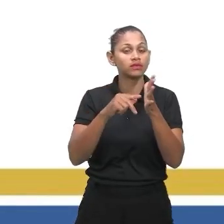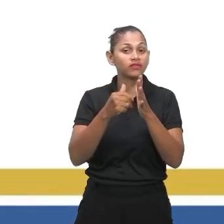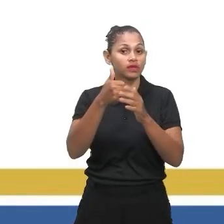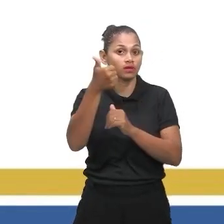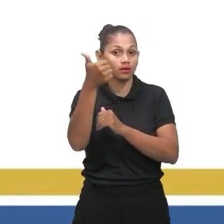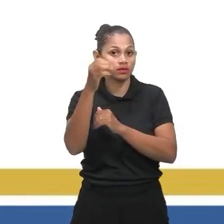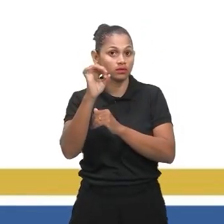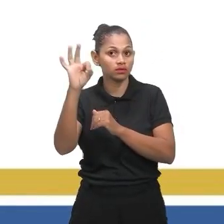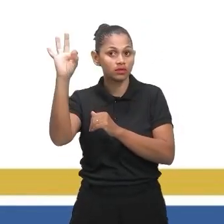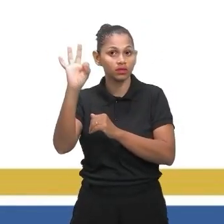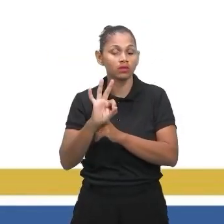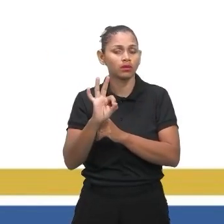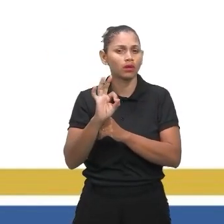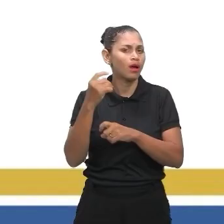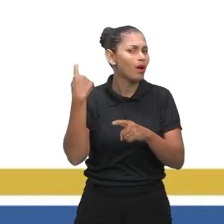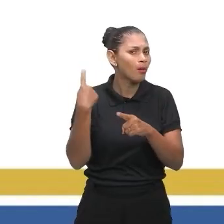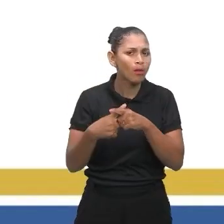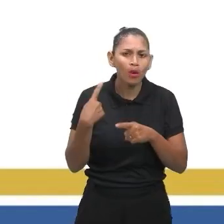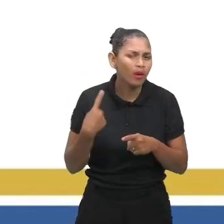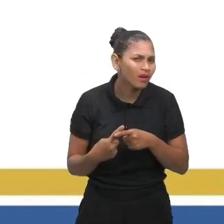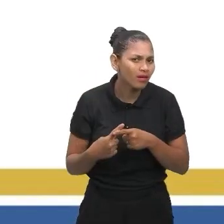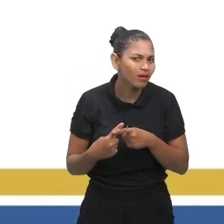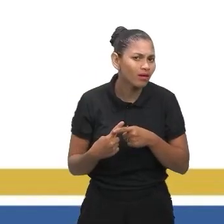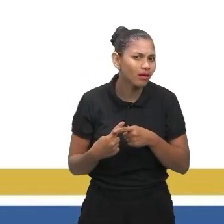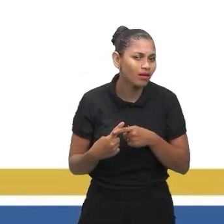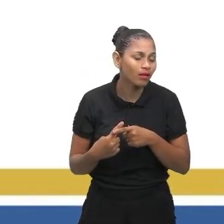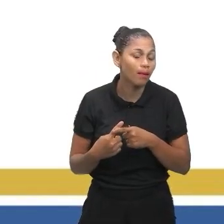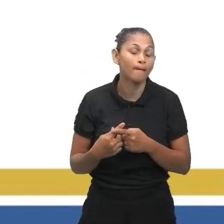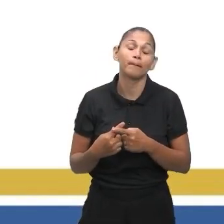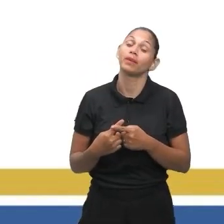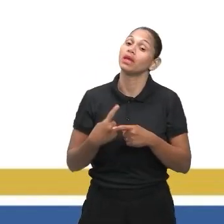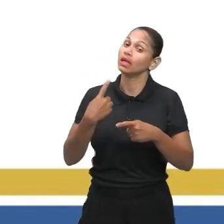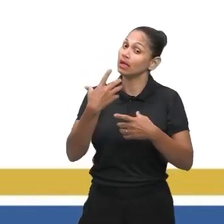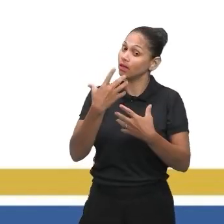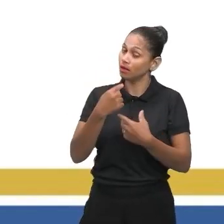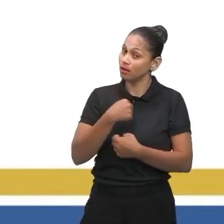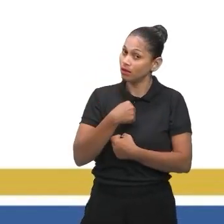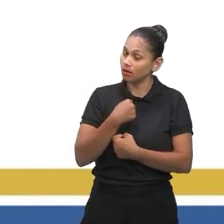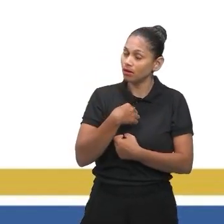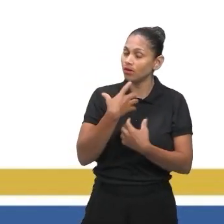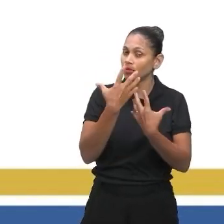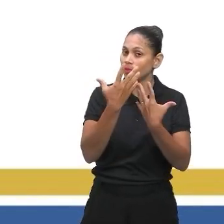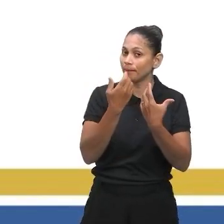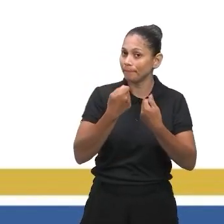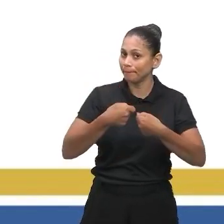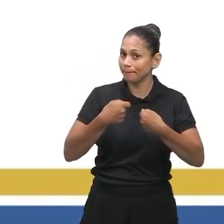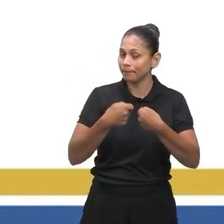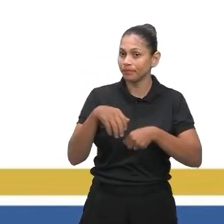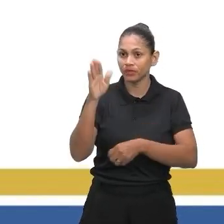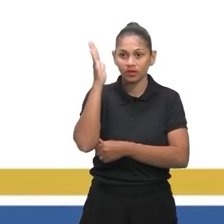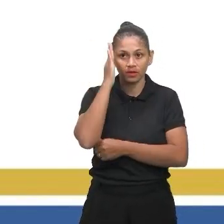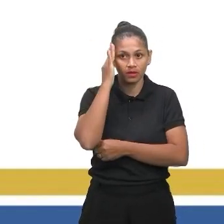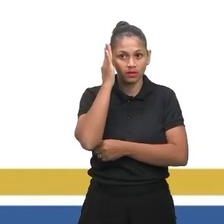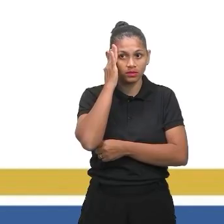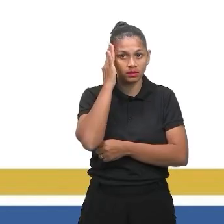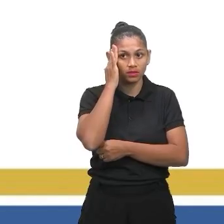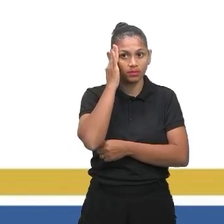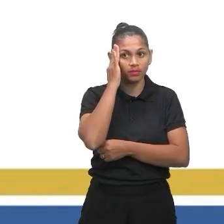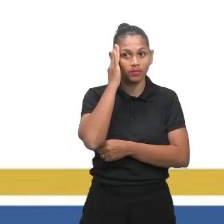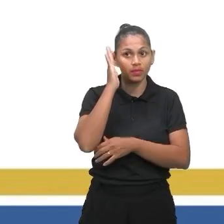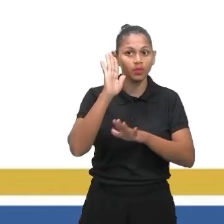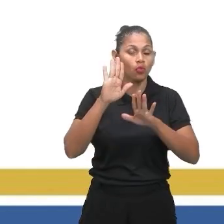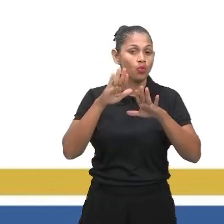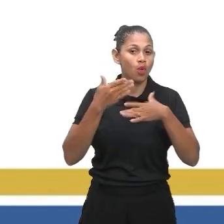profundidade às 16 horas. Para isso, eu sei que das 15 horas, que é a profundidade máxima, para 16, e